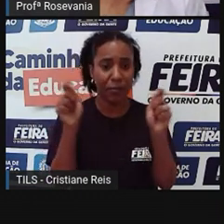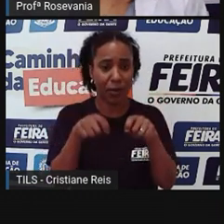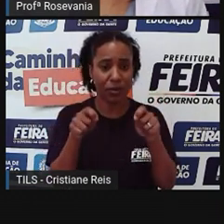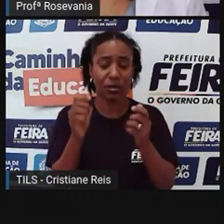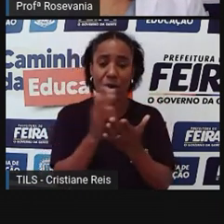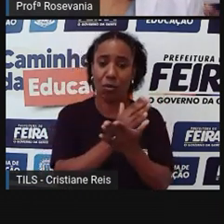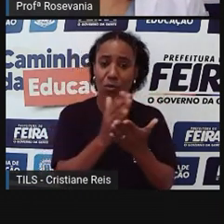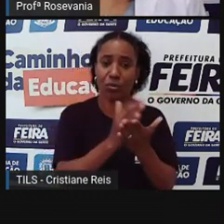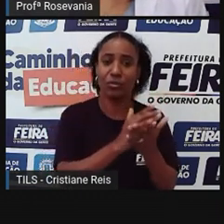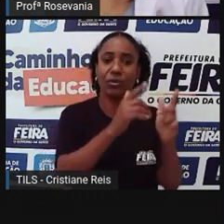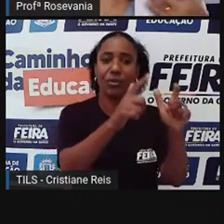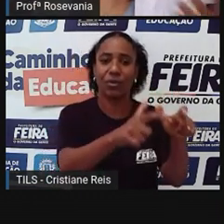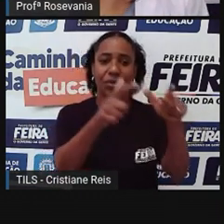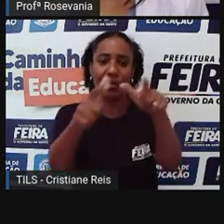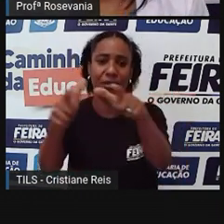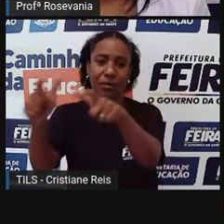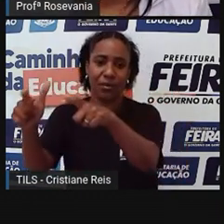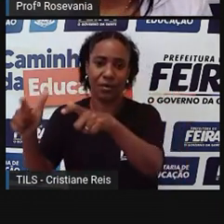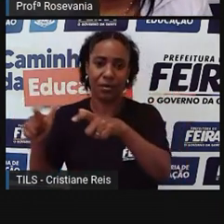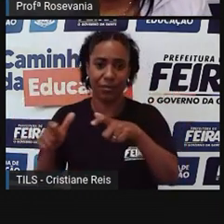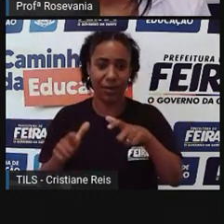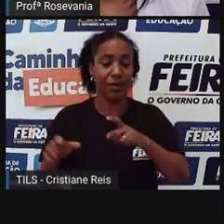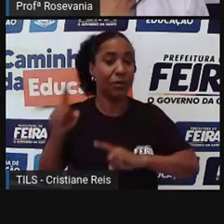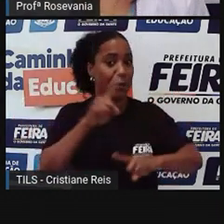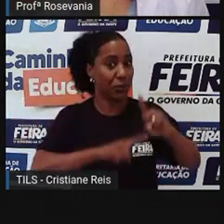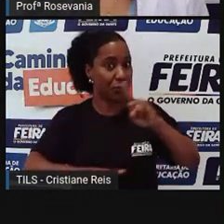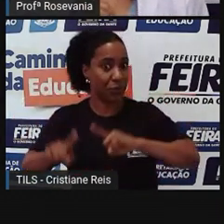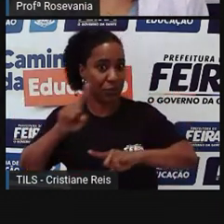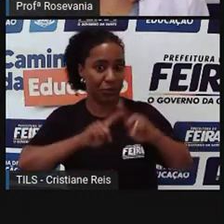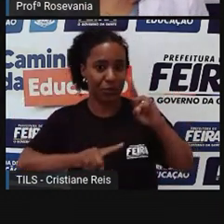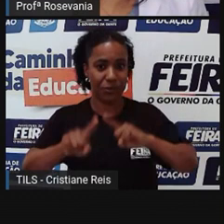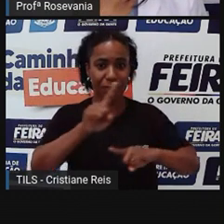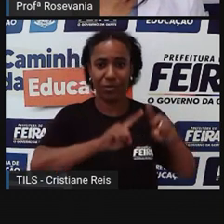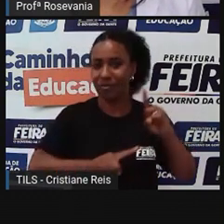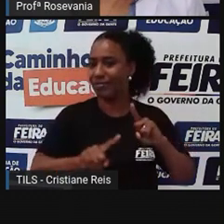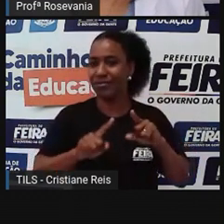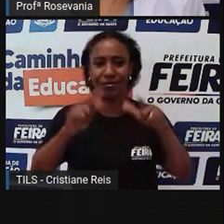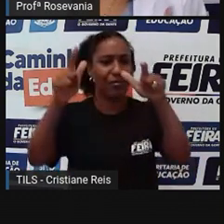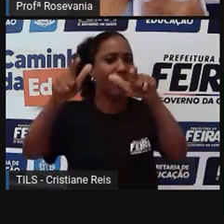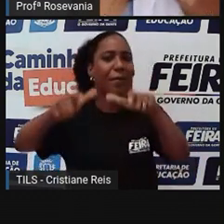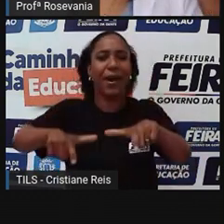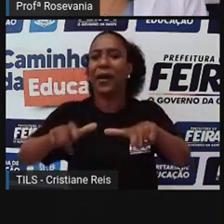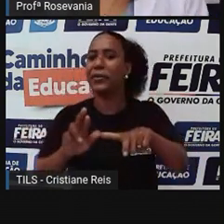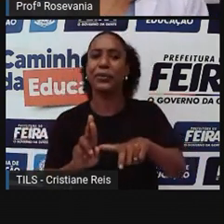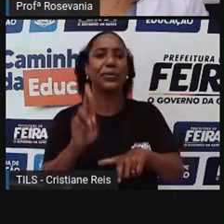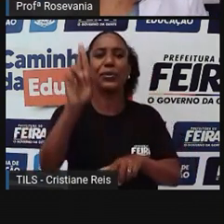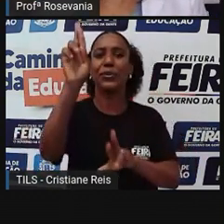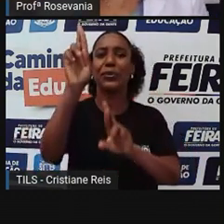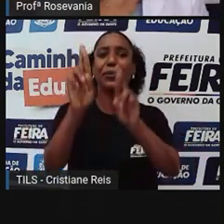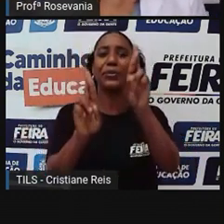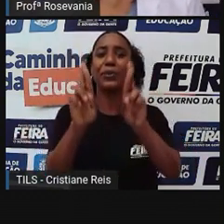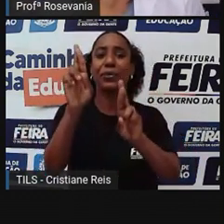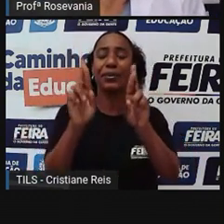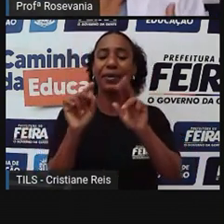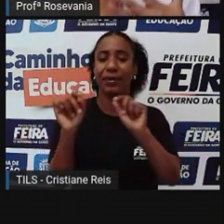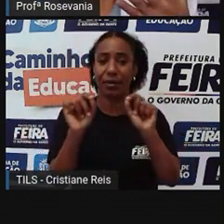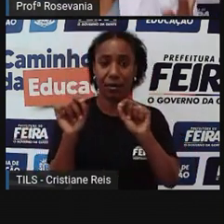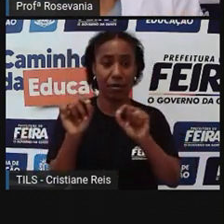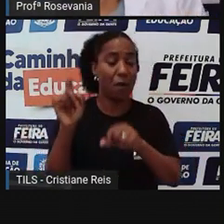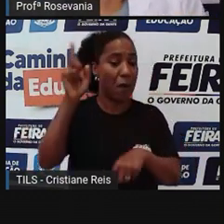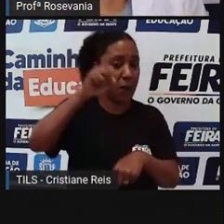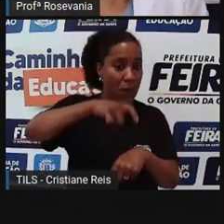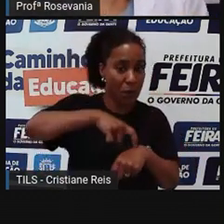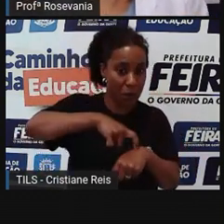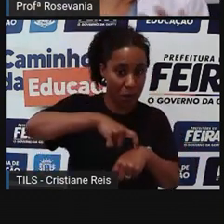bairros, às vezes, você sabe que tem alguém que domina aquele bairro ali e não está escrito em lugar nenhum, você não pode passar determinados horários,